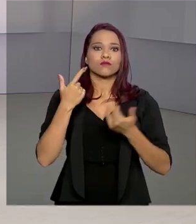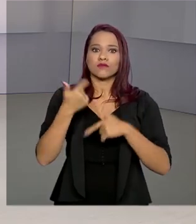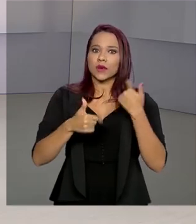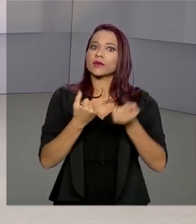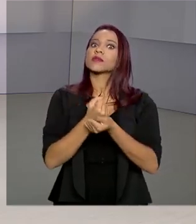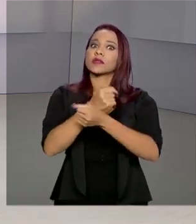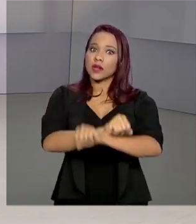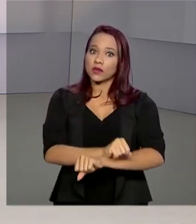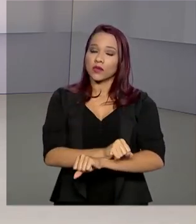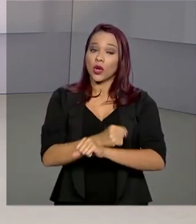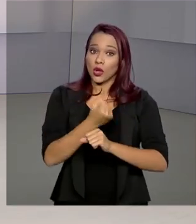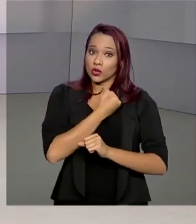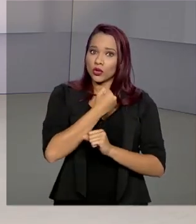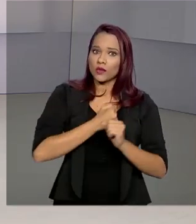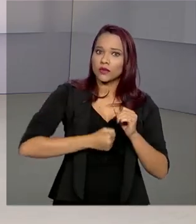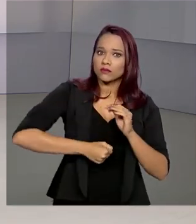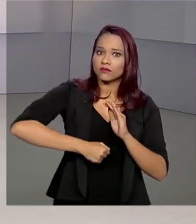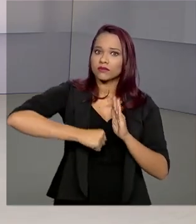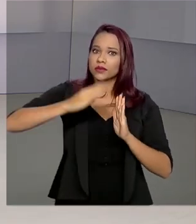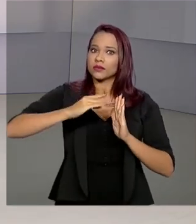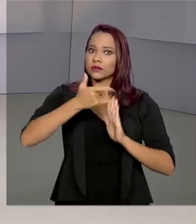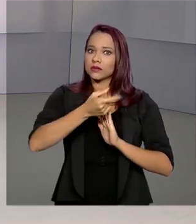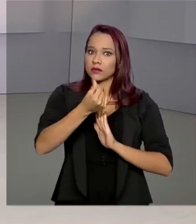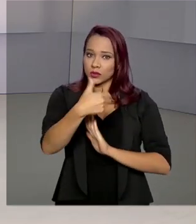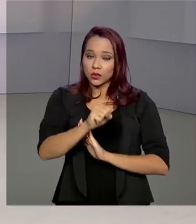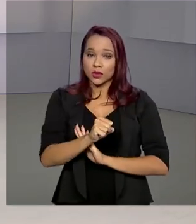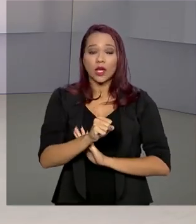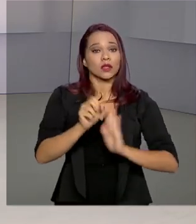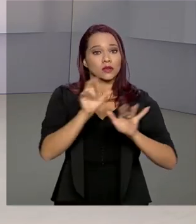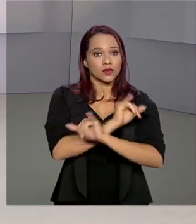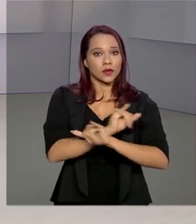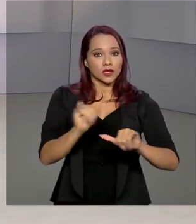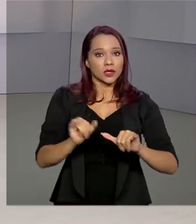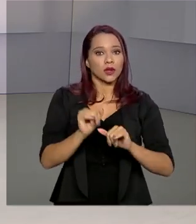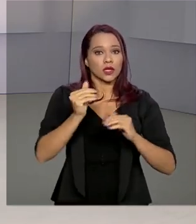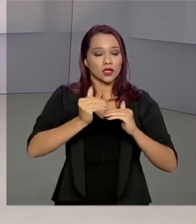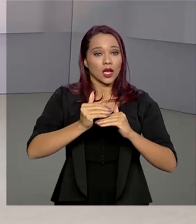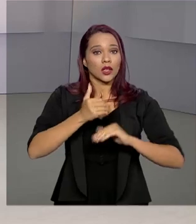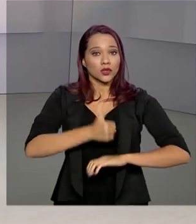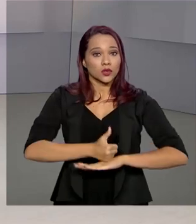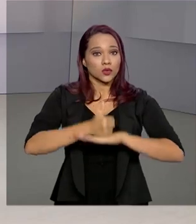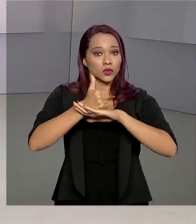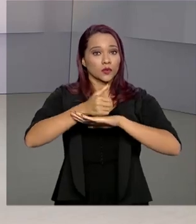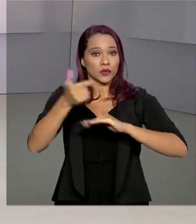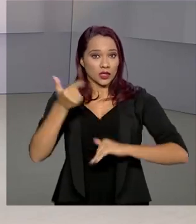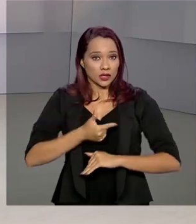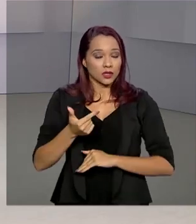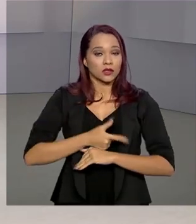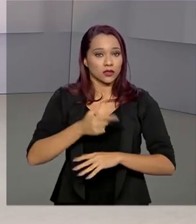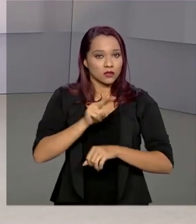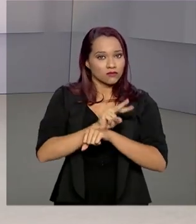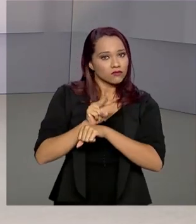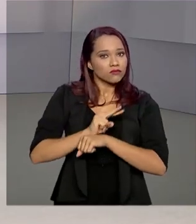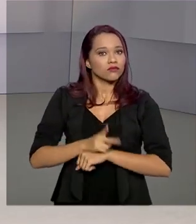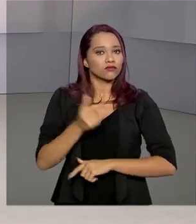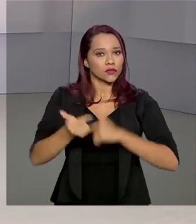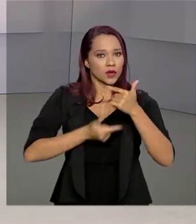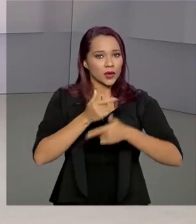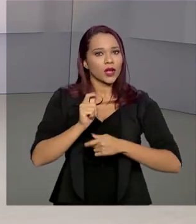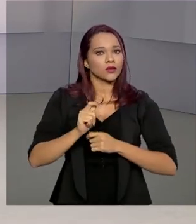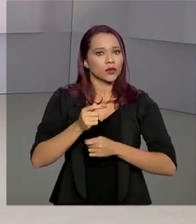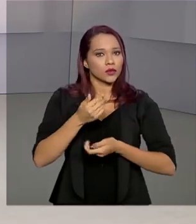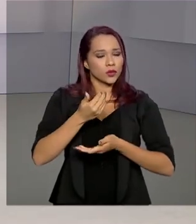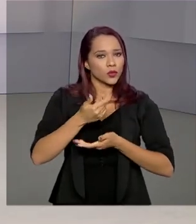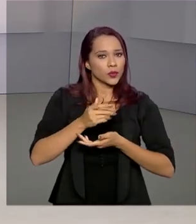O número supera o de 2018. Os dados são da Subsecretaria de Inspeção do Trabalho do Ministério da Economia.